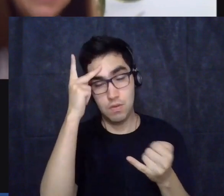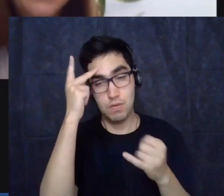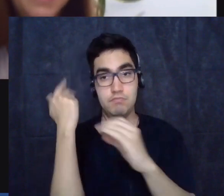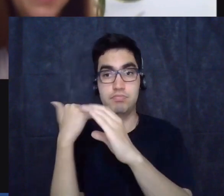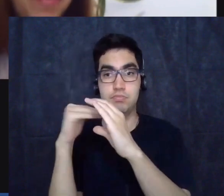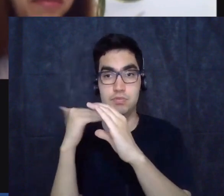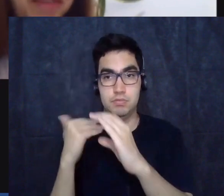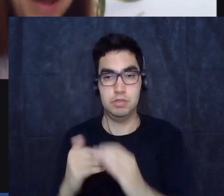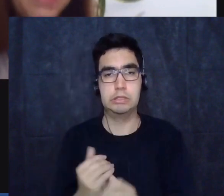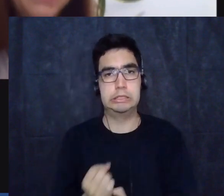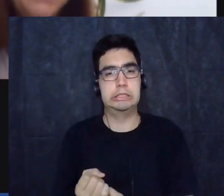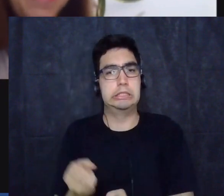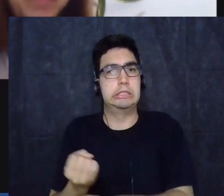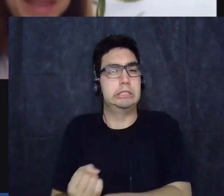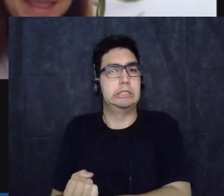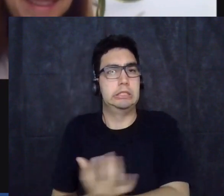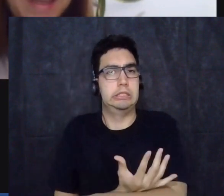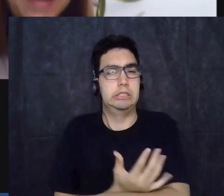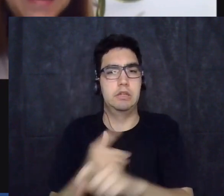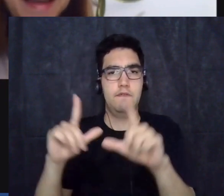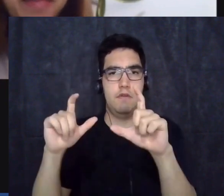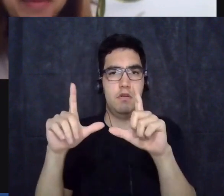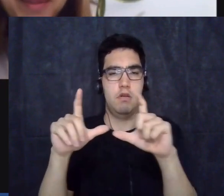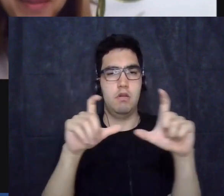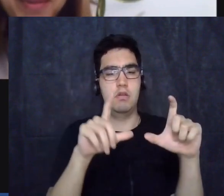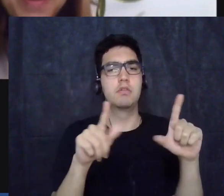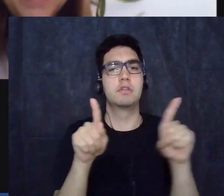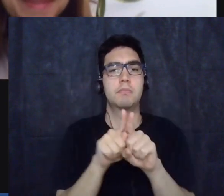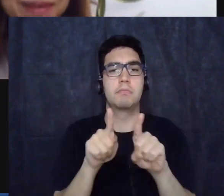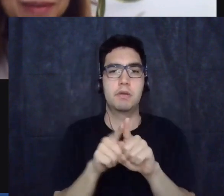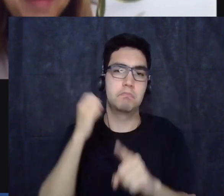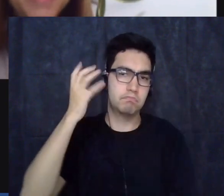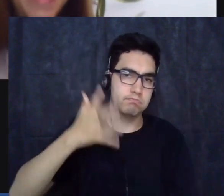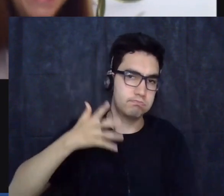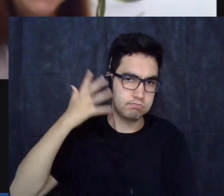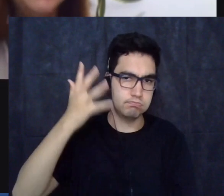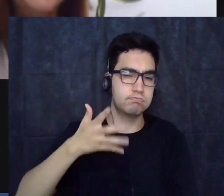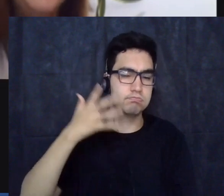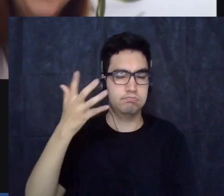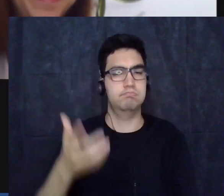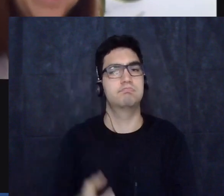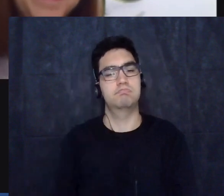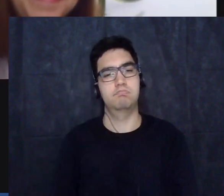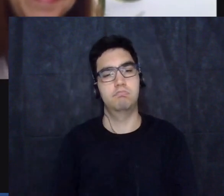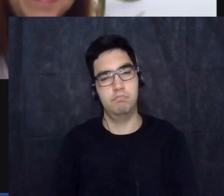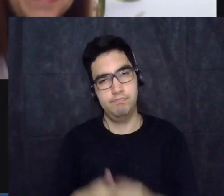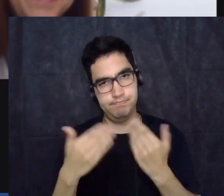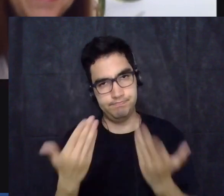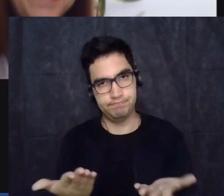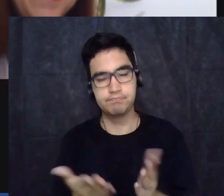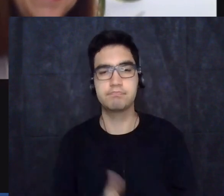imagens né e com a fala apresentada tá professor obrigado bom